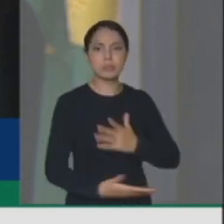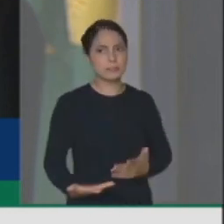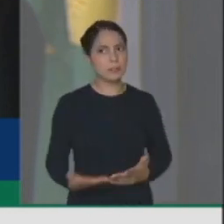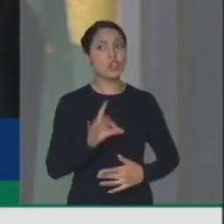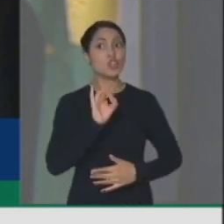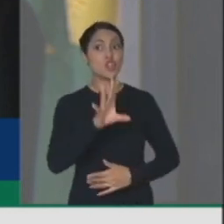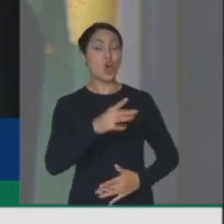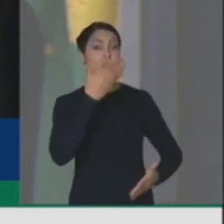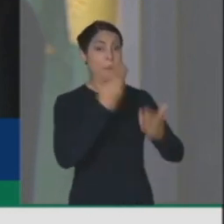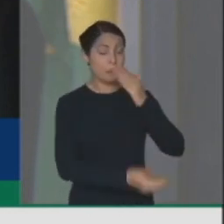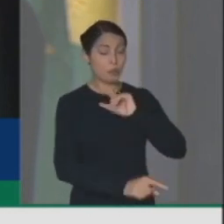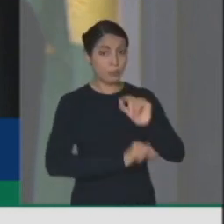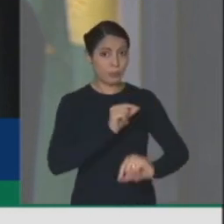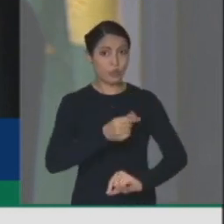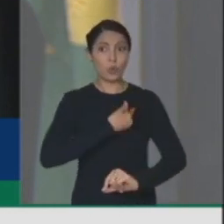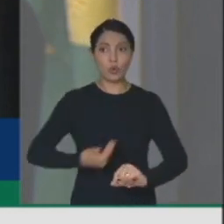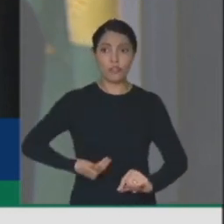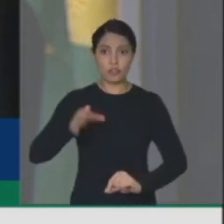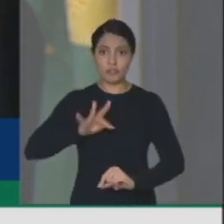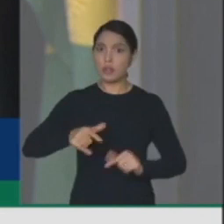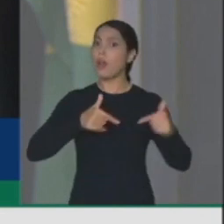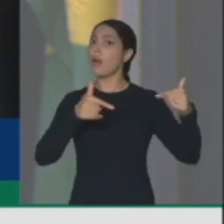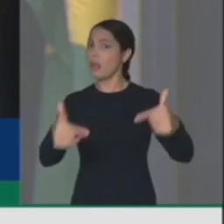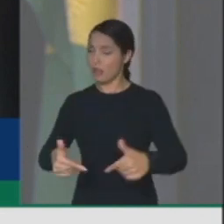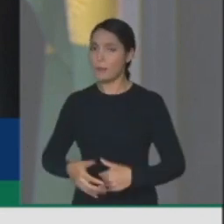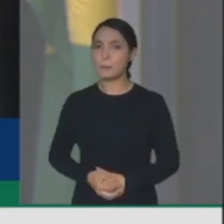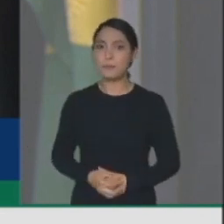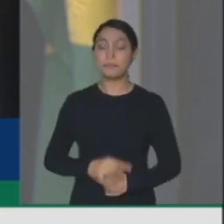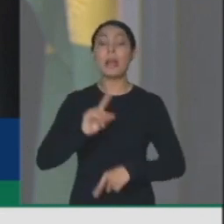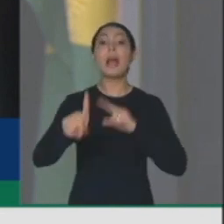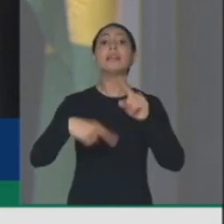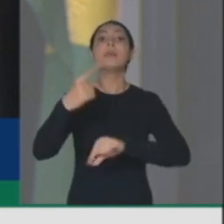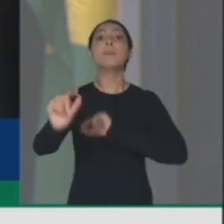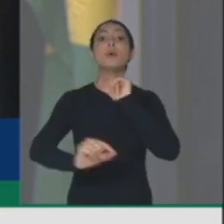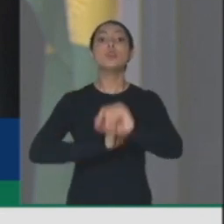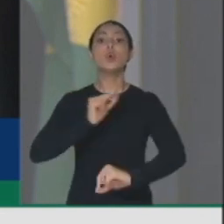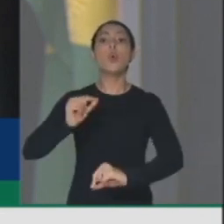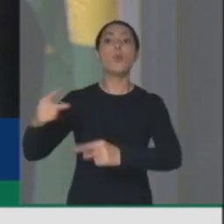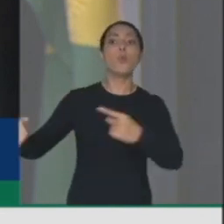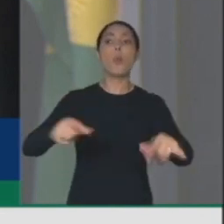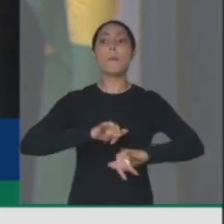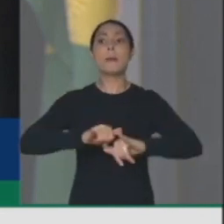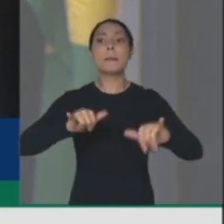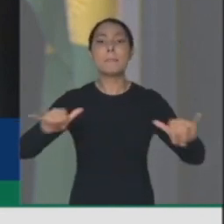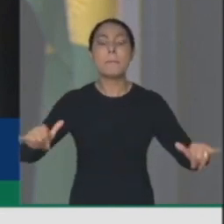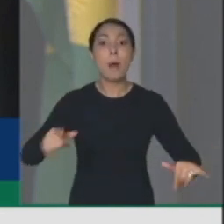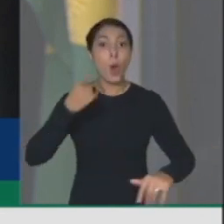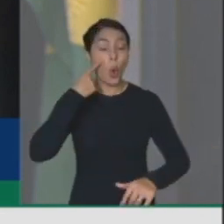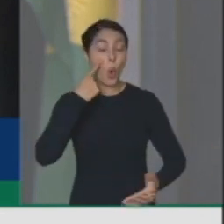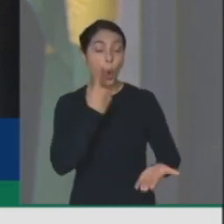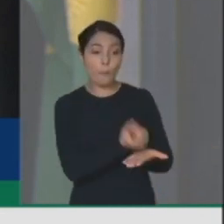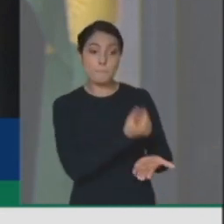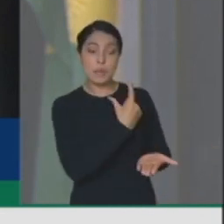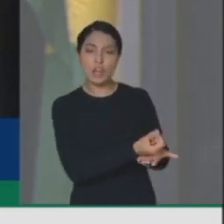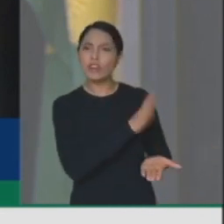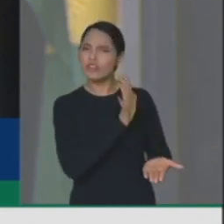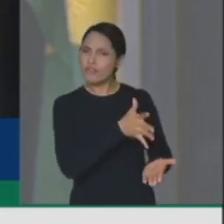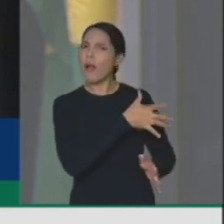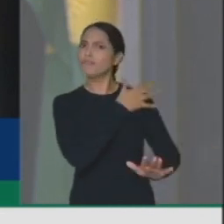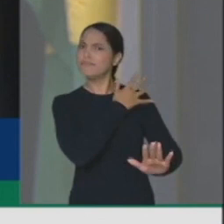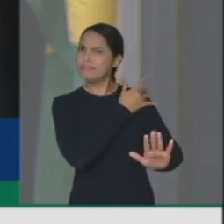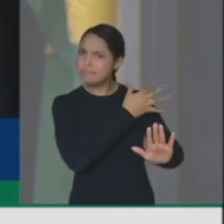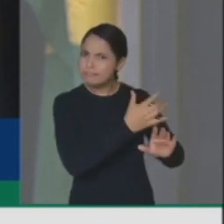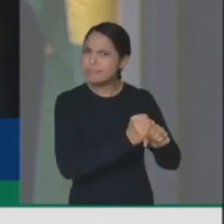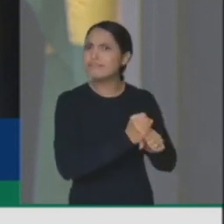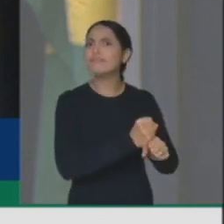às ações do governo federal. Depois, politizaram um medicamento conceituado de muitos anos já no mercado,